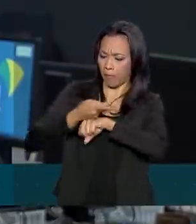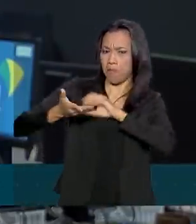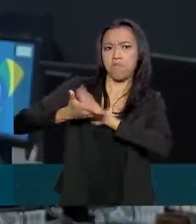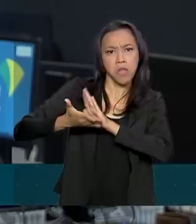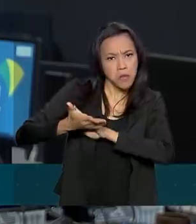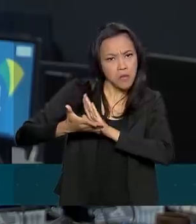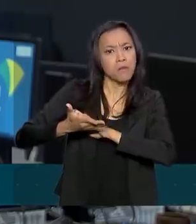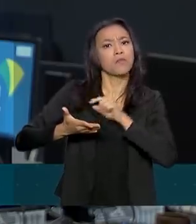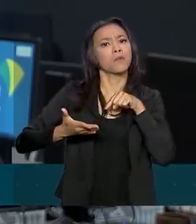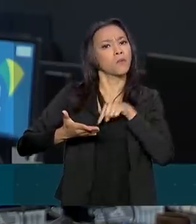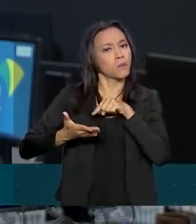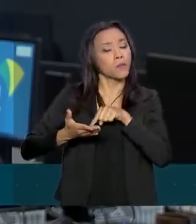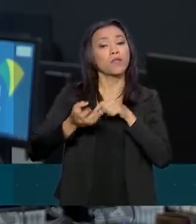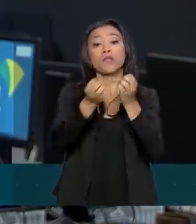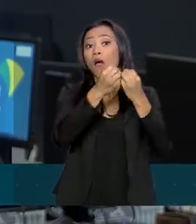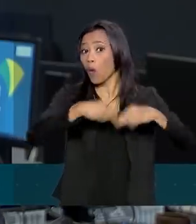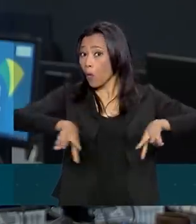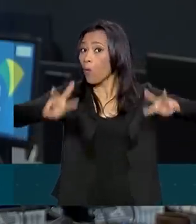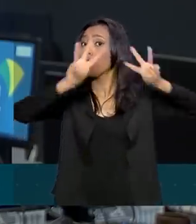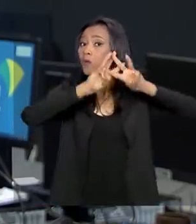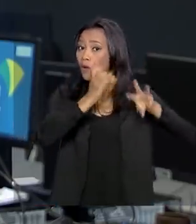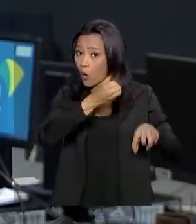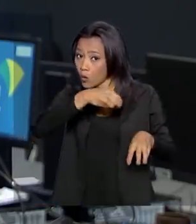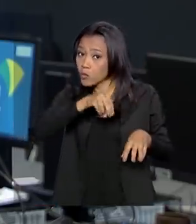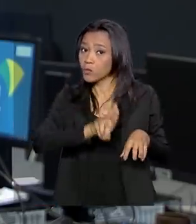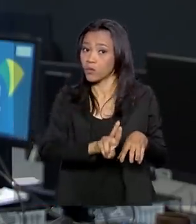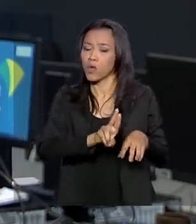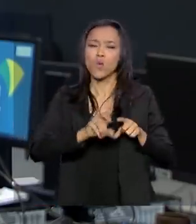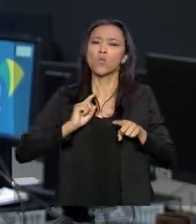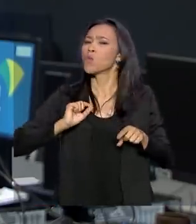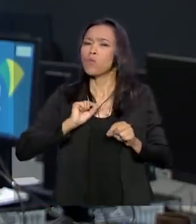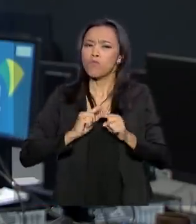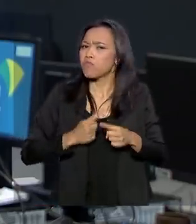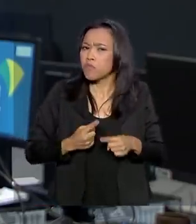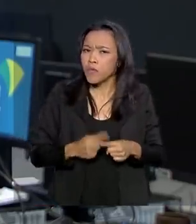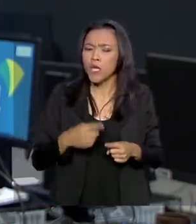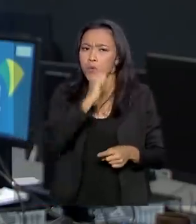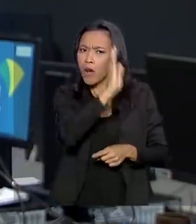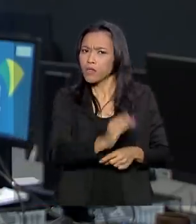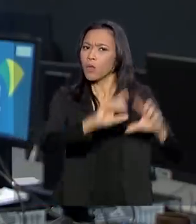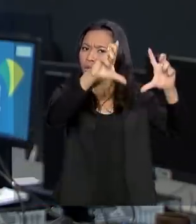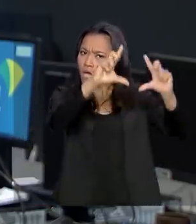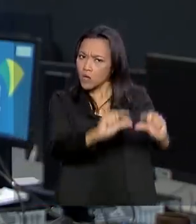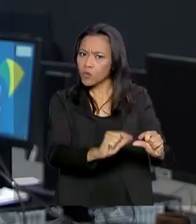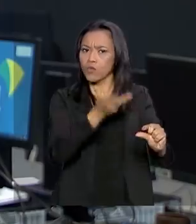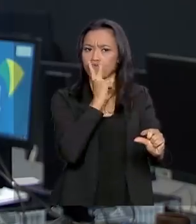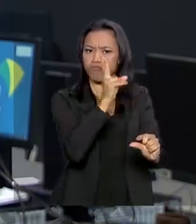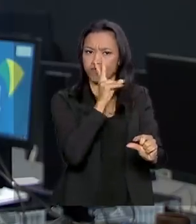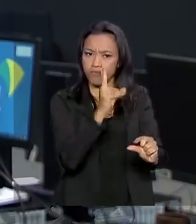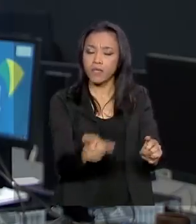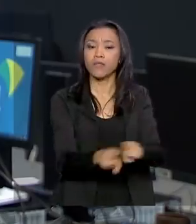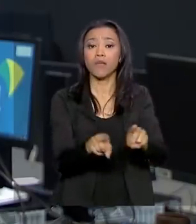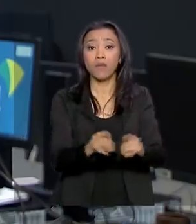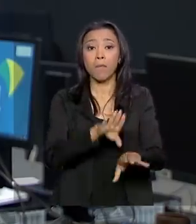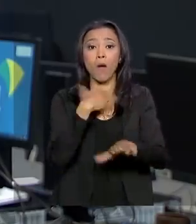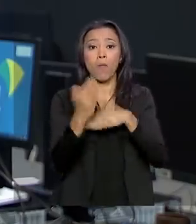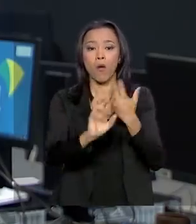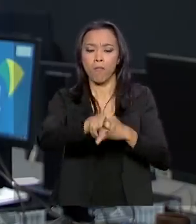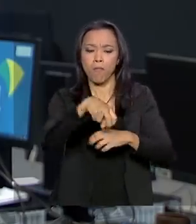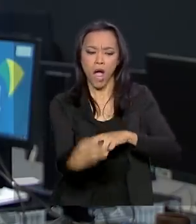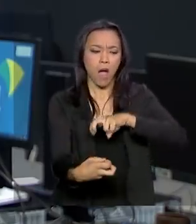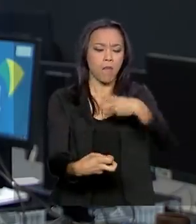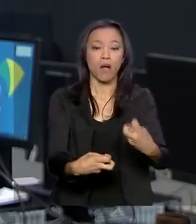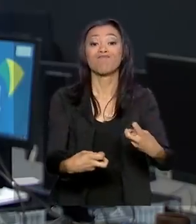Interagências da ONU em reconhecimento ao fato de o Brasil ter reduzido o número de fumantes e de mortes no trânsito.